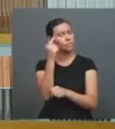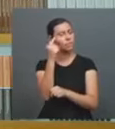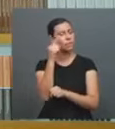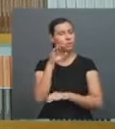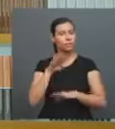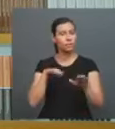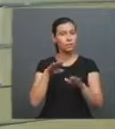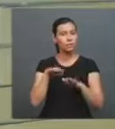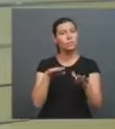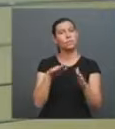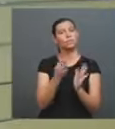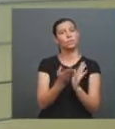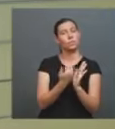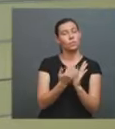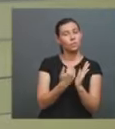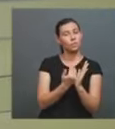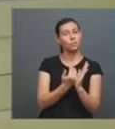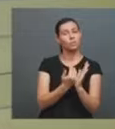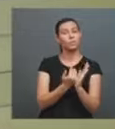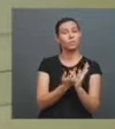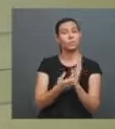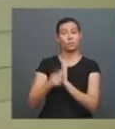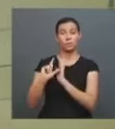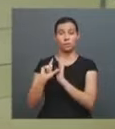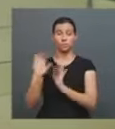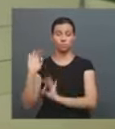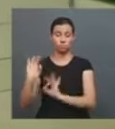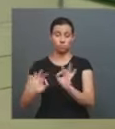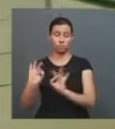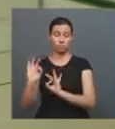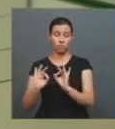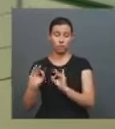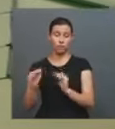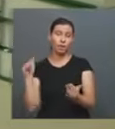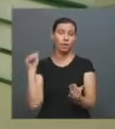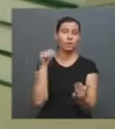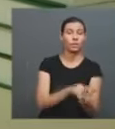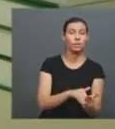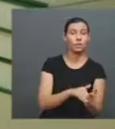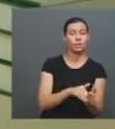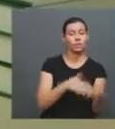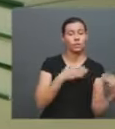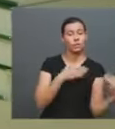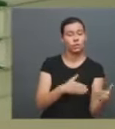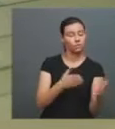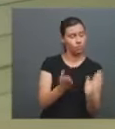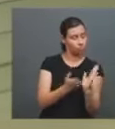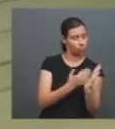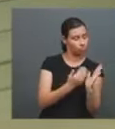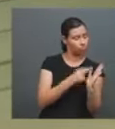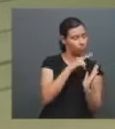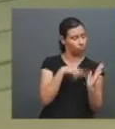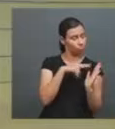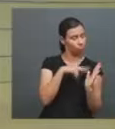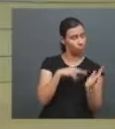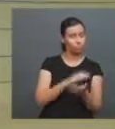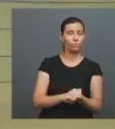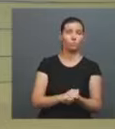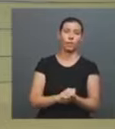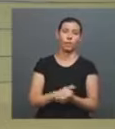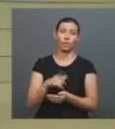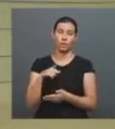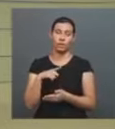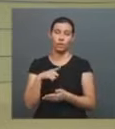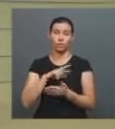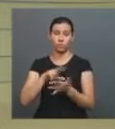as obras fazem até ficarem prontas para a leitura? Viagem é modo de dizer, mas de fato são muitas etapas até que um